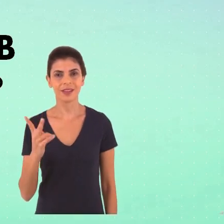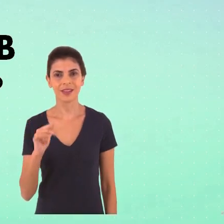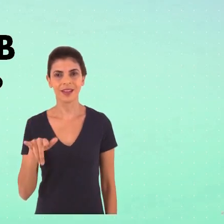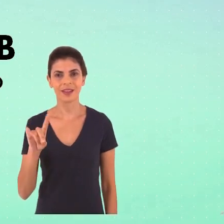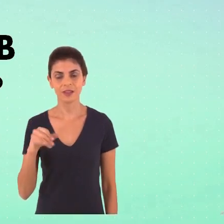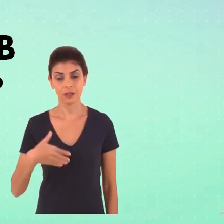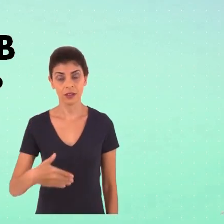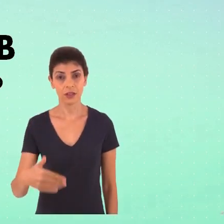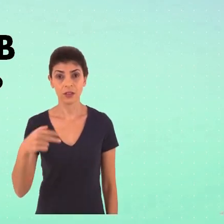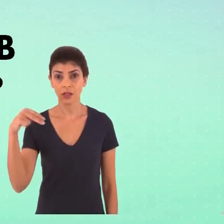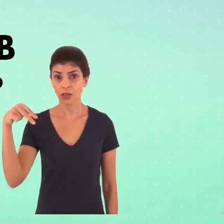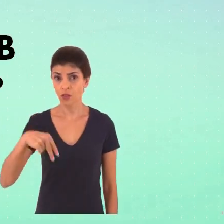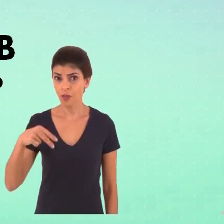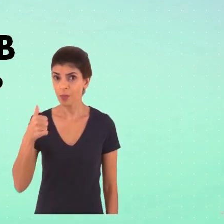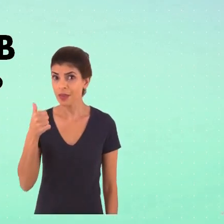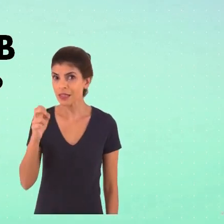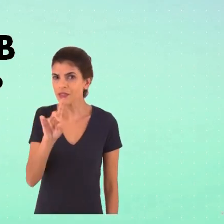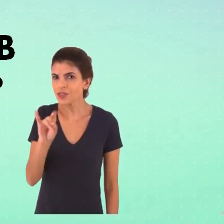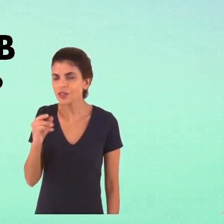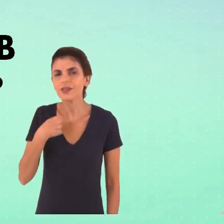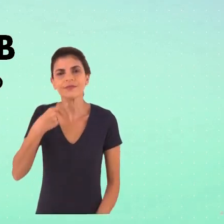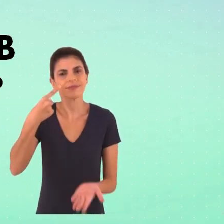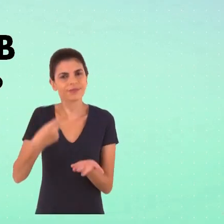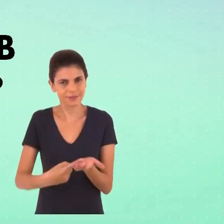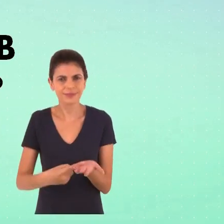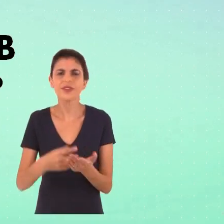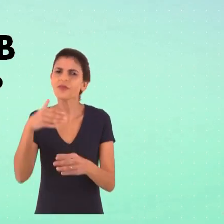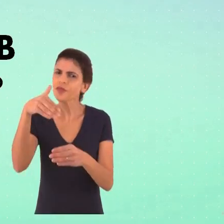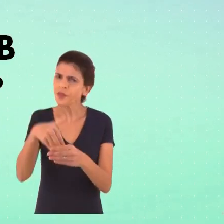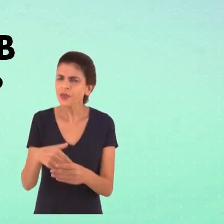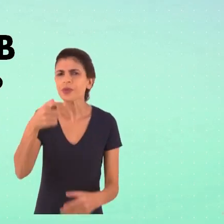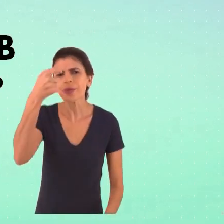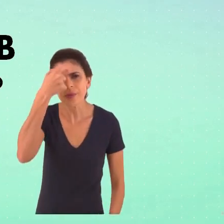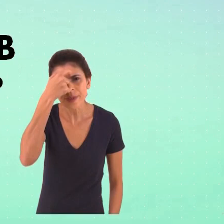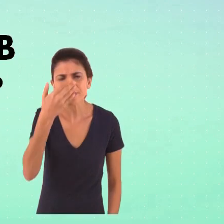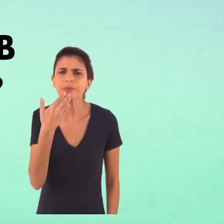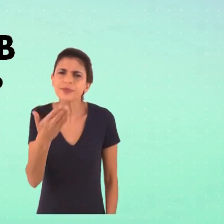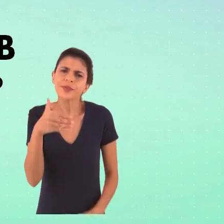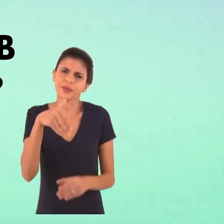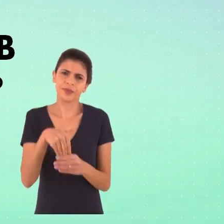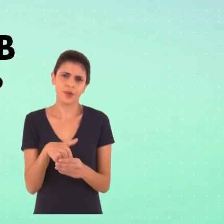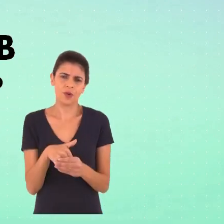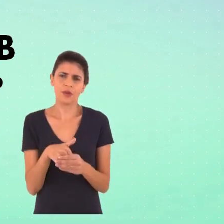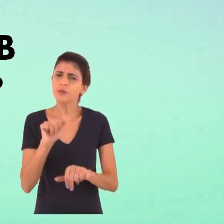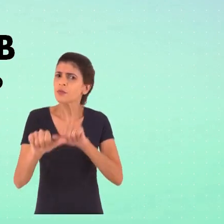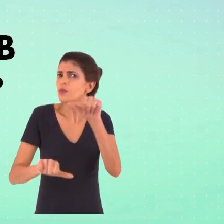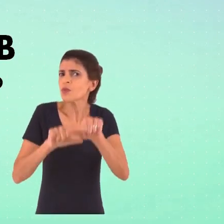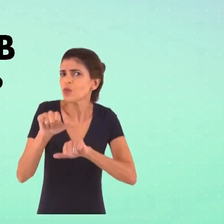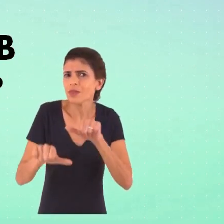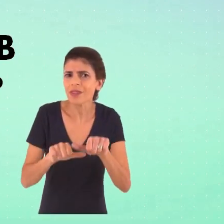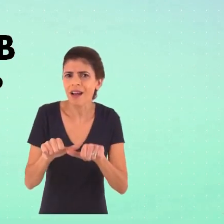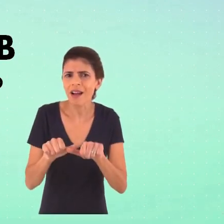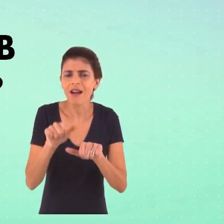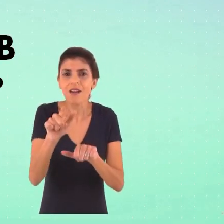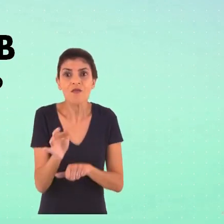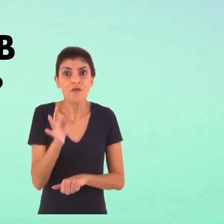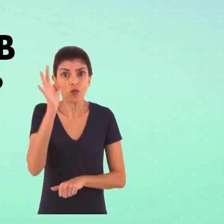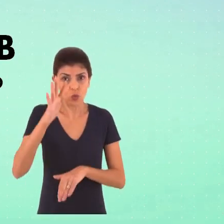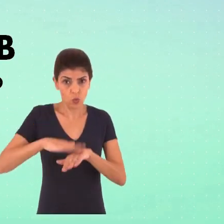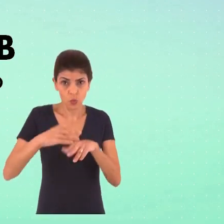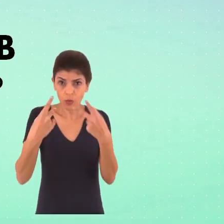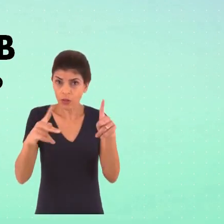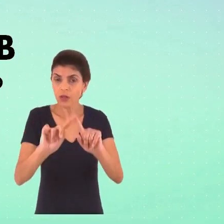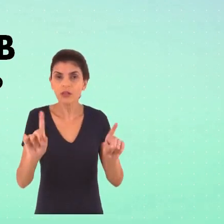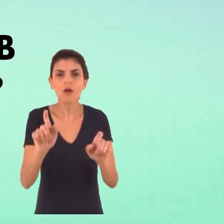voto no dia 15 de novembro. Nessas eleições, vote consciente e ajude a mudar não apenas o seu